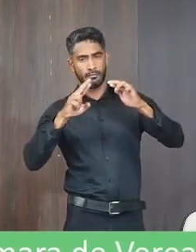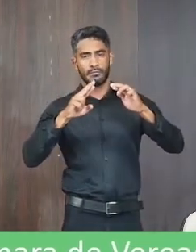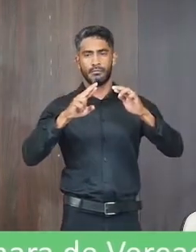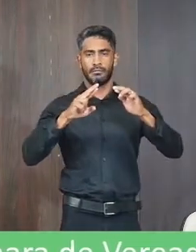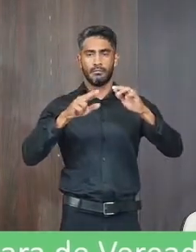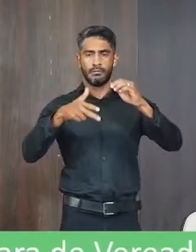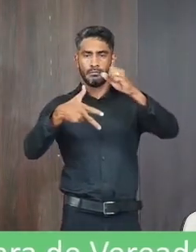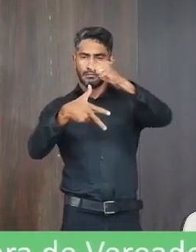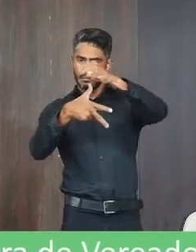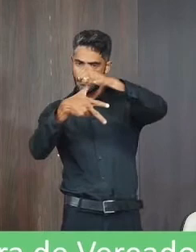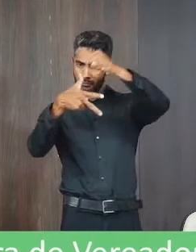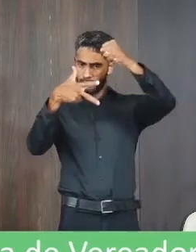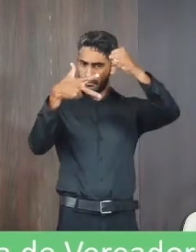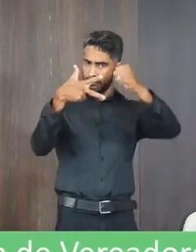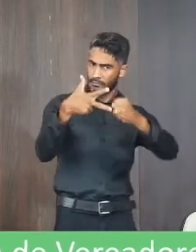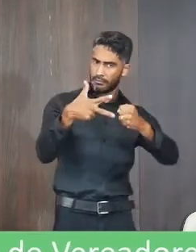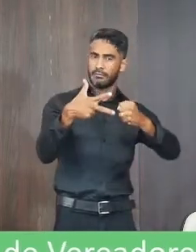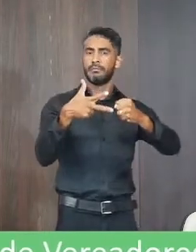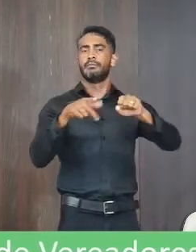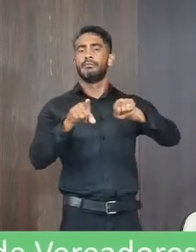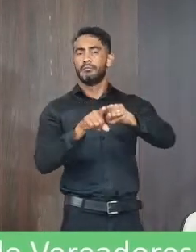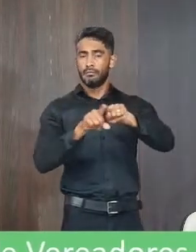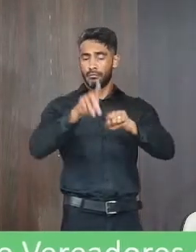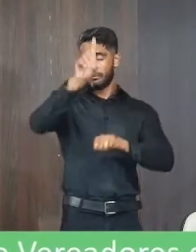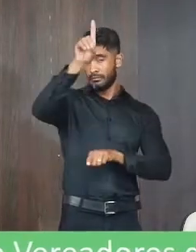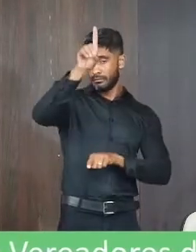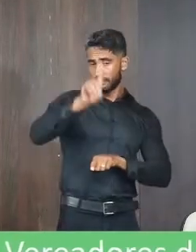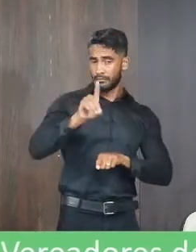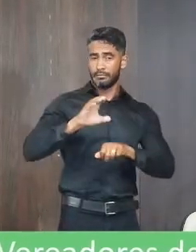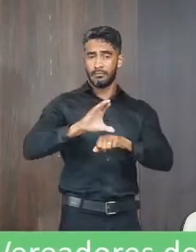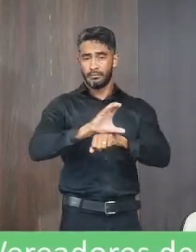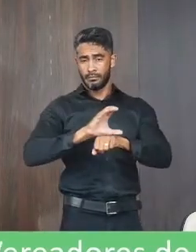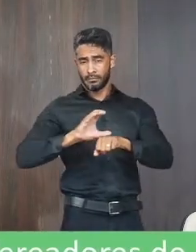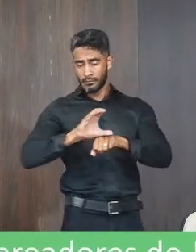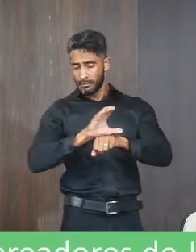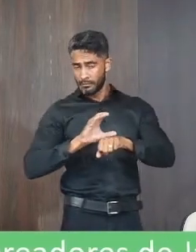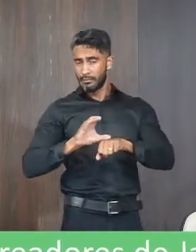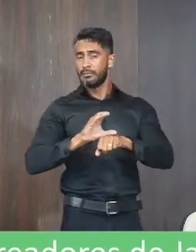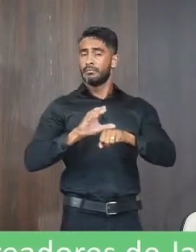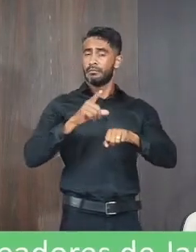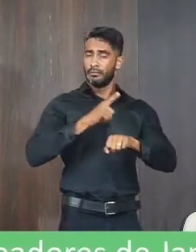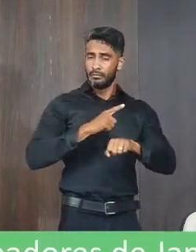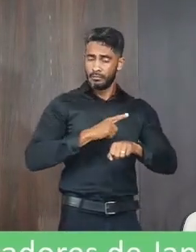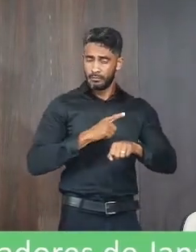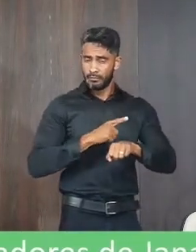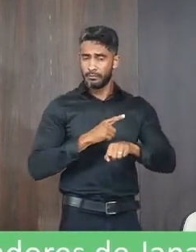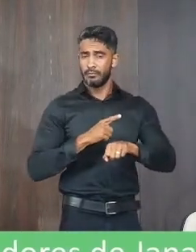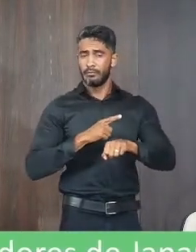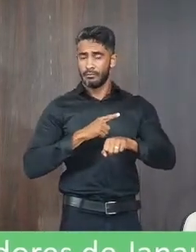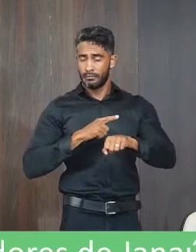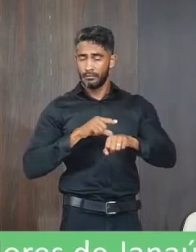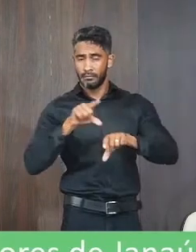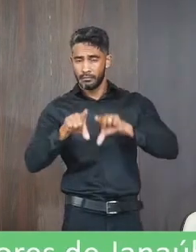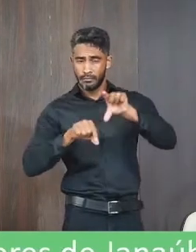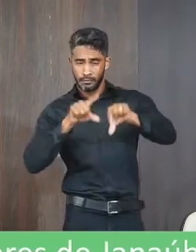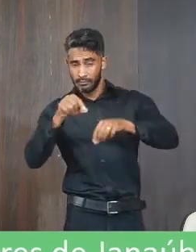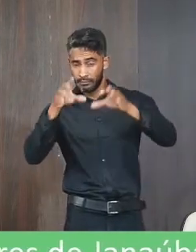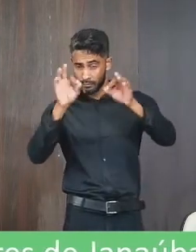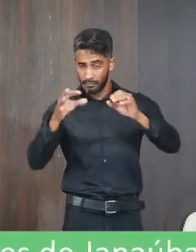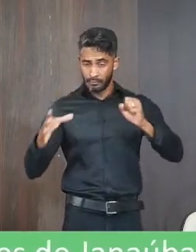e dos serviços de relevância pública aos direitos assegurados na Constituição, promovendo as medidas necessárias à sua garantia,